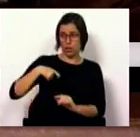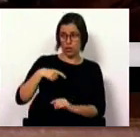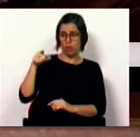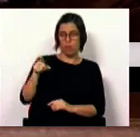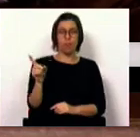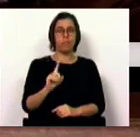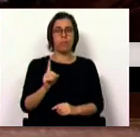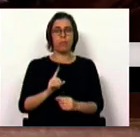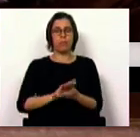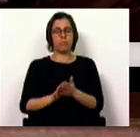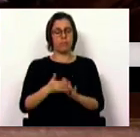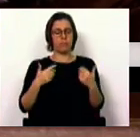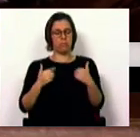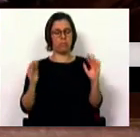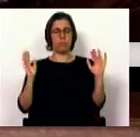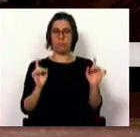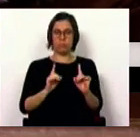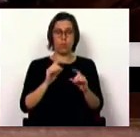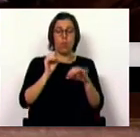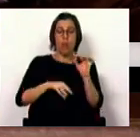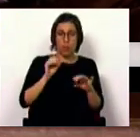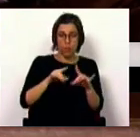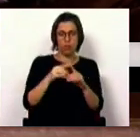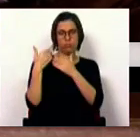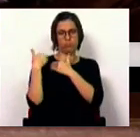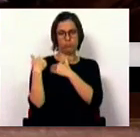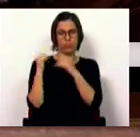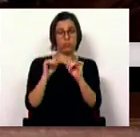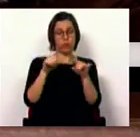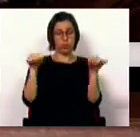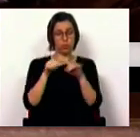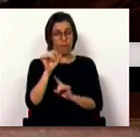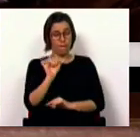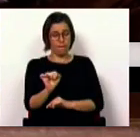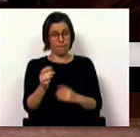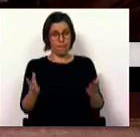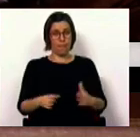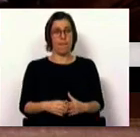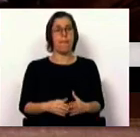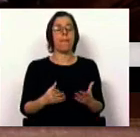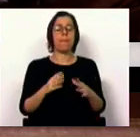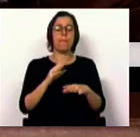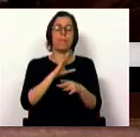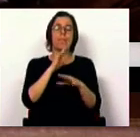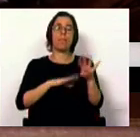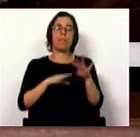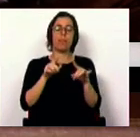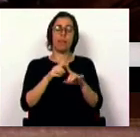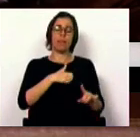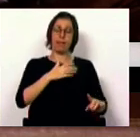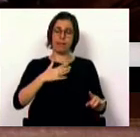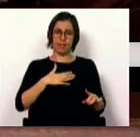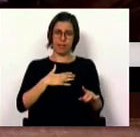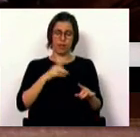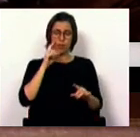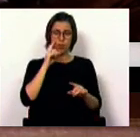podem ailhar daquilo que é quando sucede nos seus estabelecimentos e desenvolvido pelas entidades